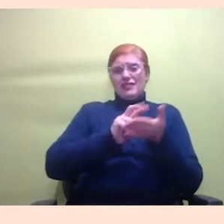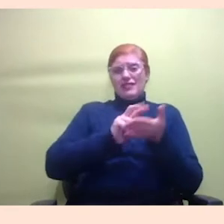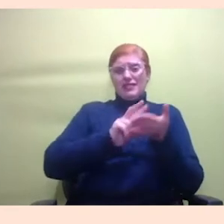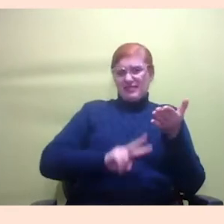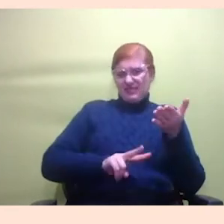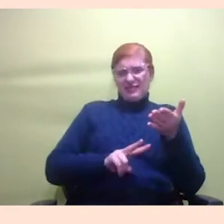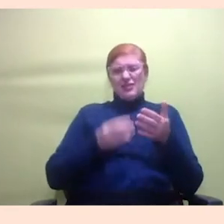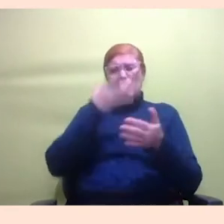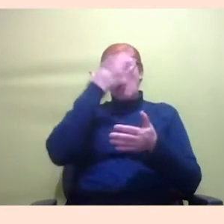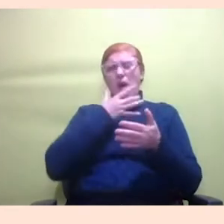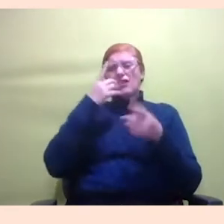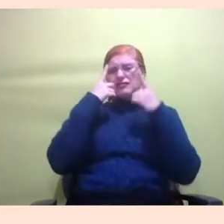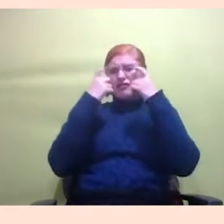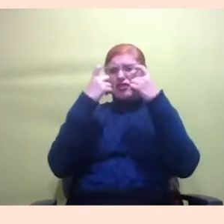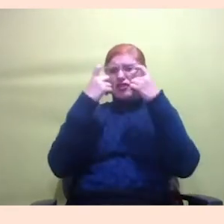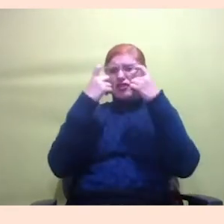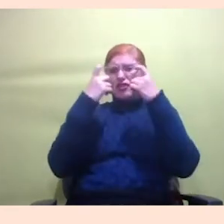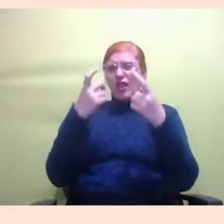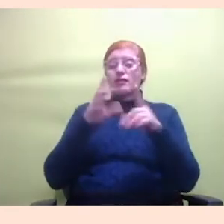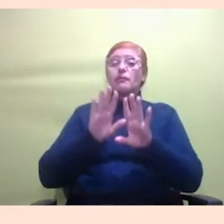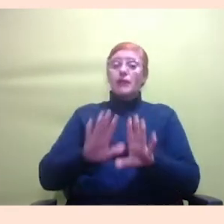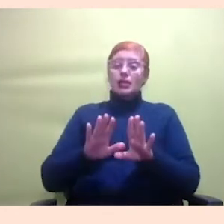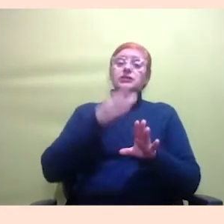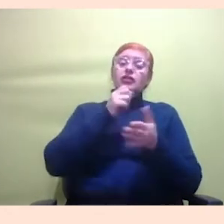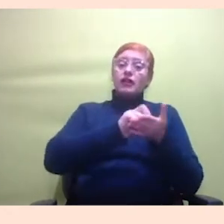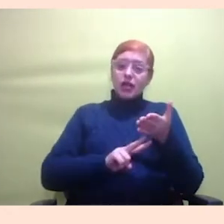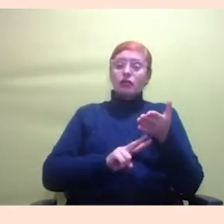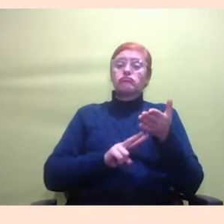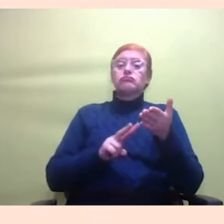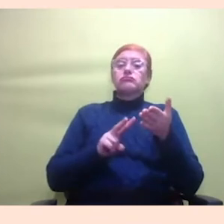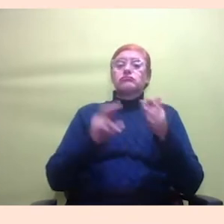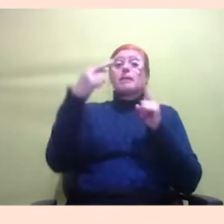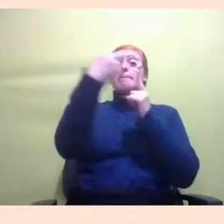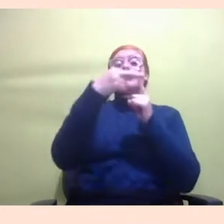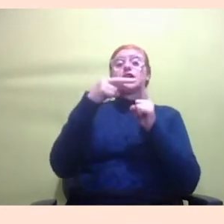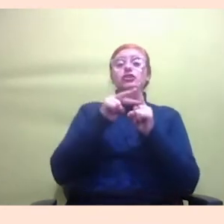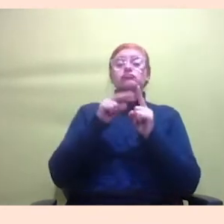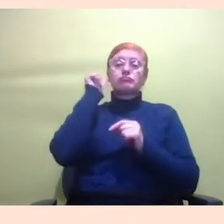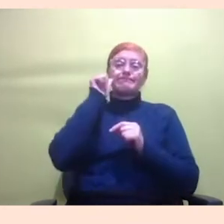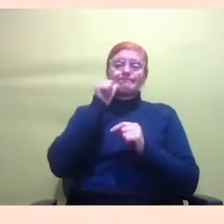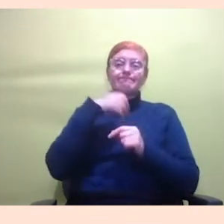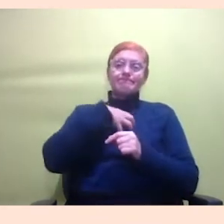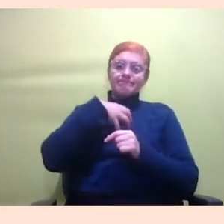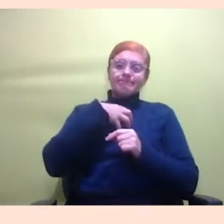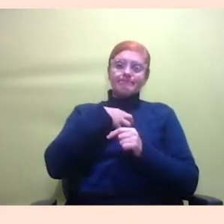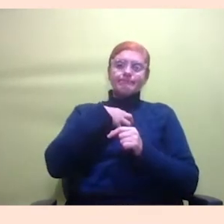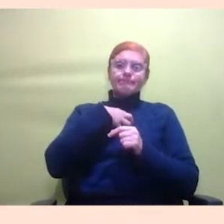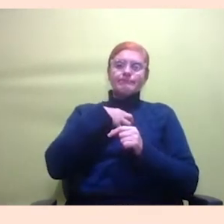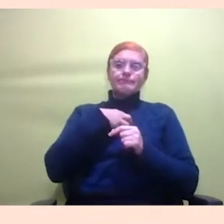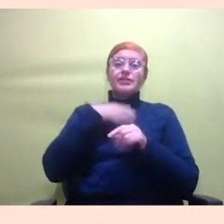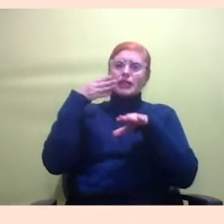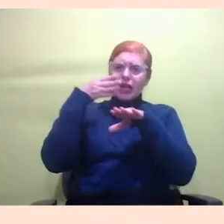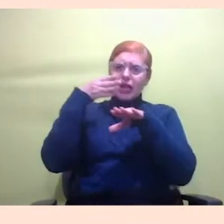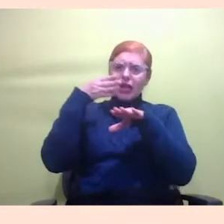de trazer as avaliações era trazer avaliações numa perspectiva em que essas mulheres se sentissem parte da rede. Então, por exemplo, uma das